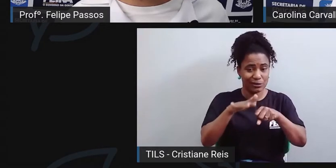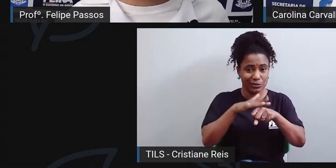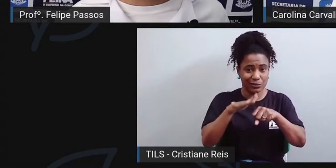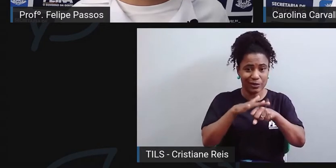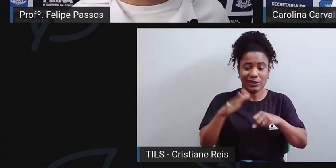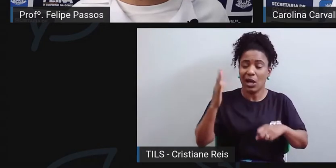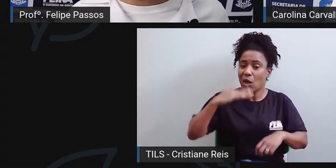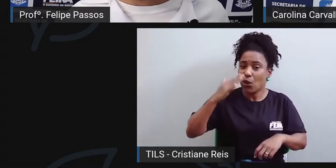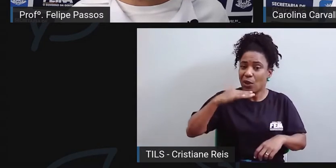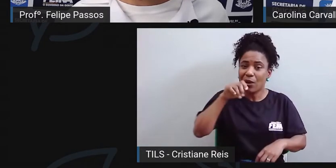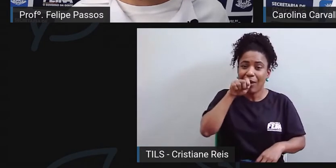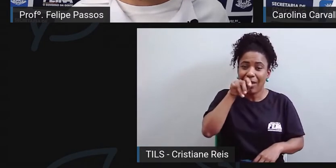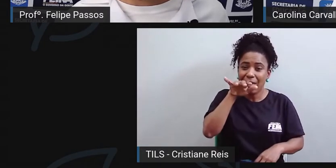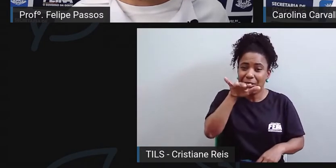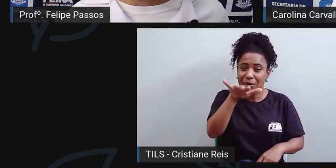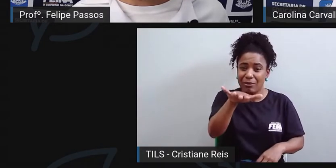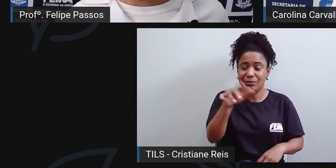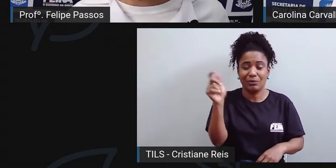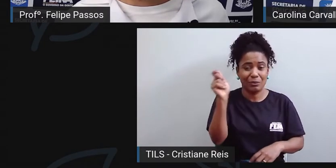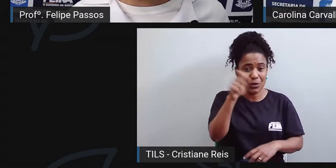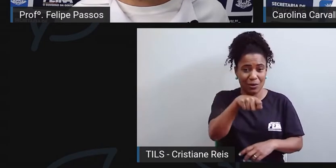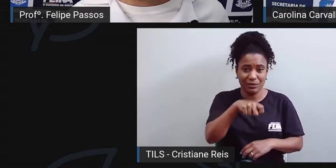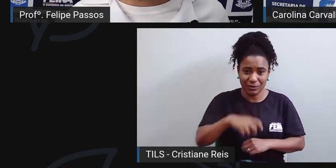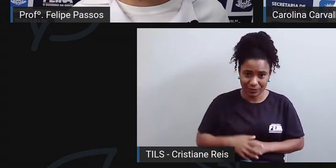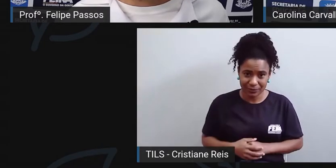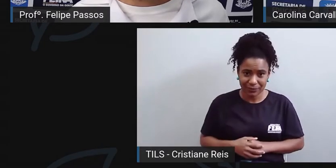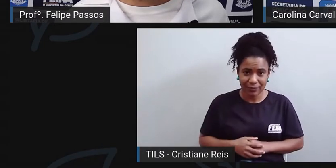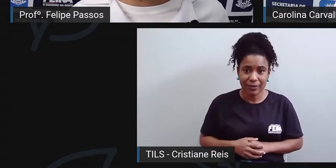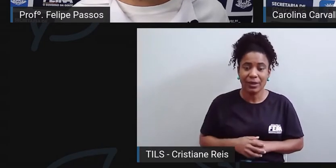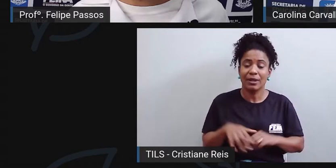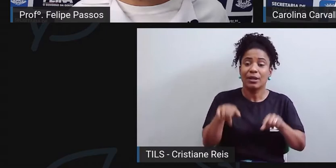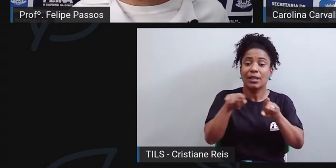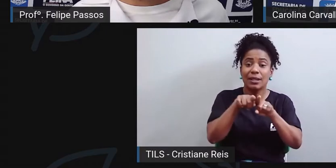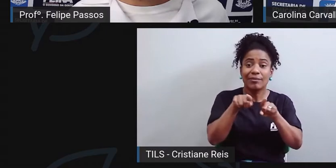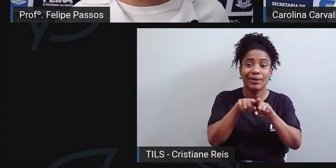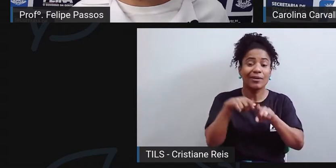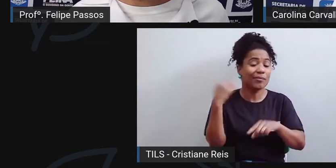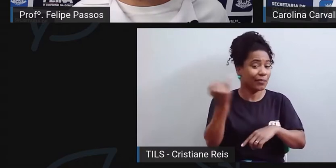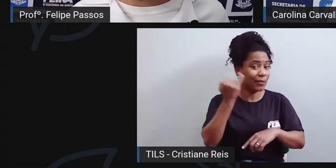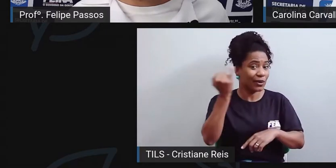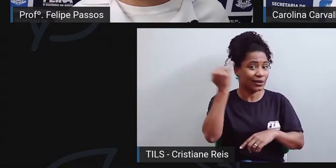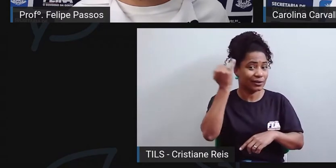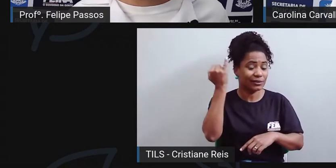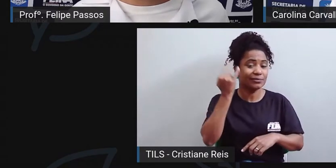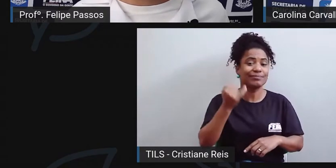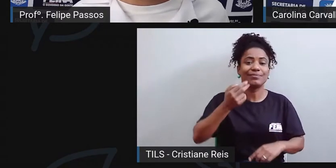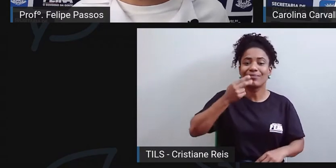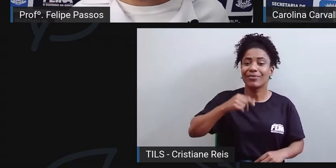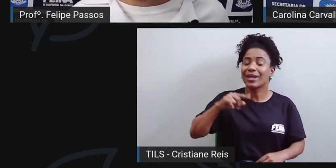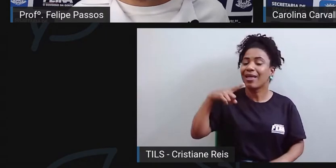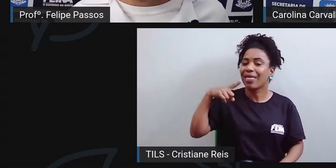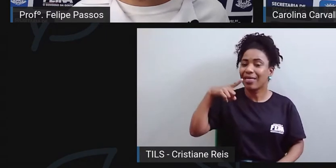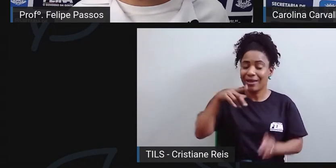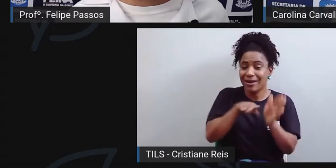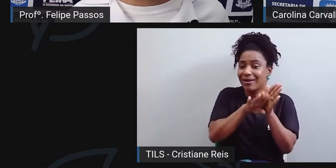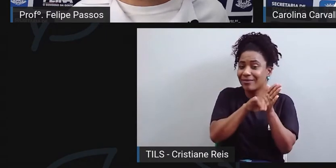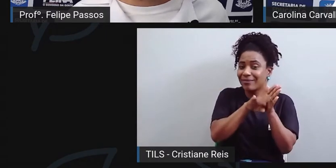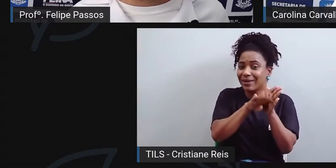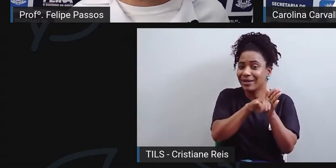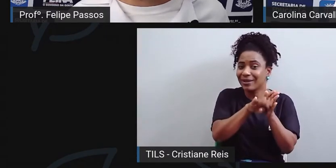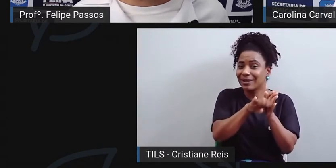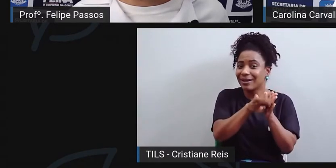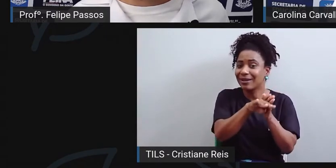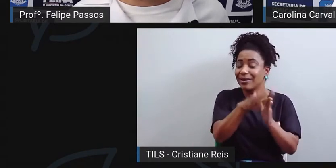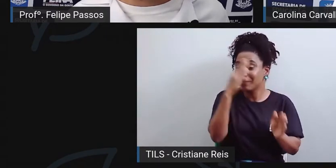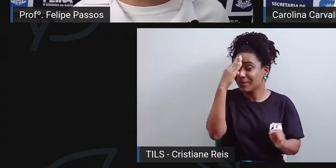hálito. É importante também a questão da placa bacteriana localizada na língua. Porque a língua também